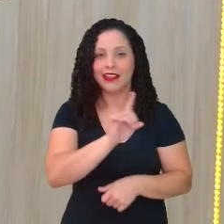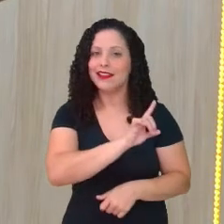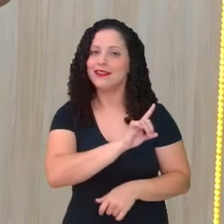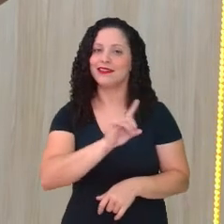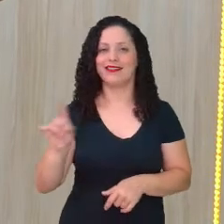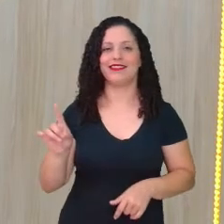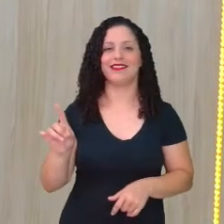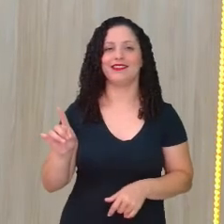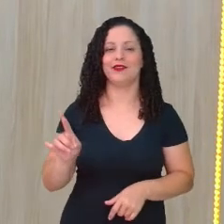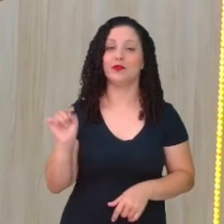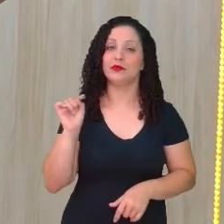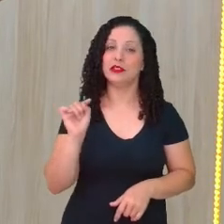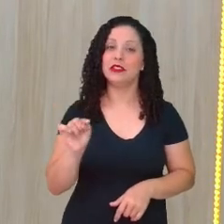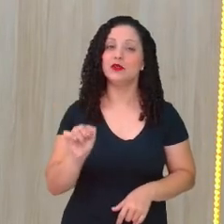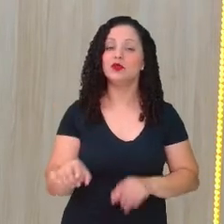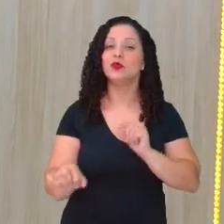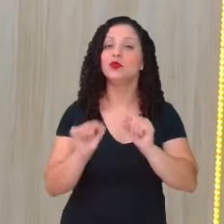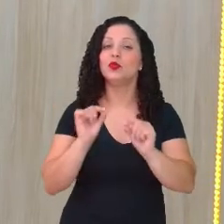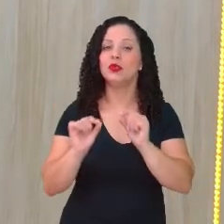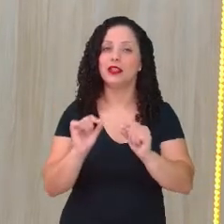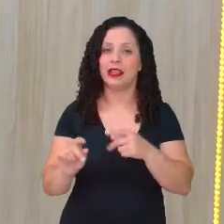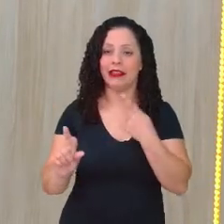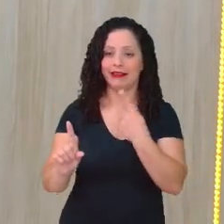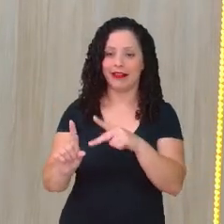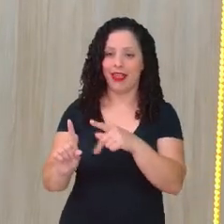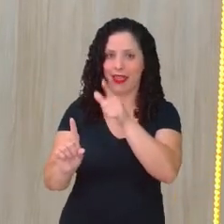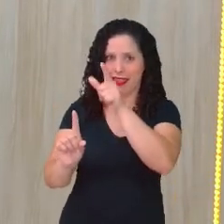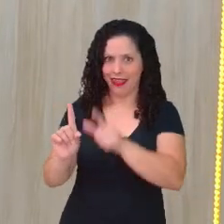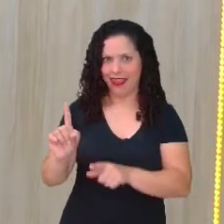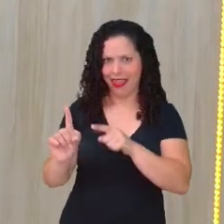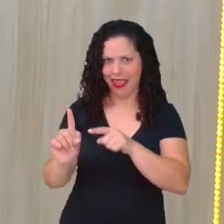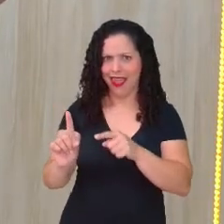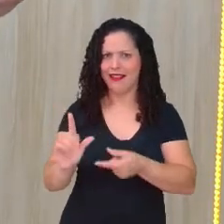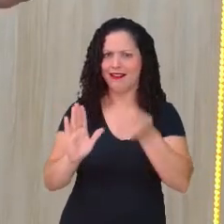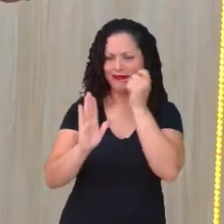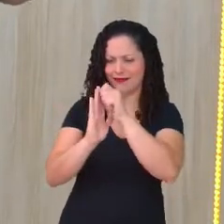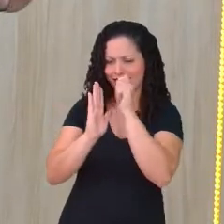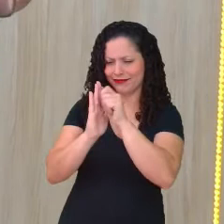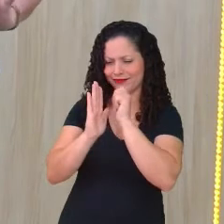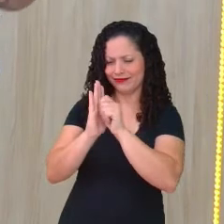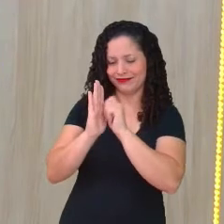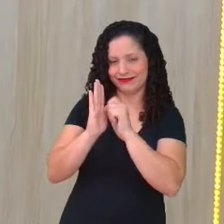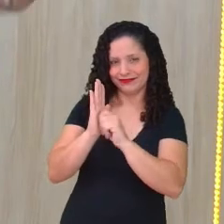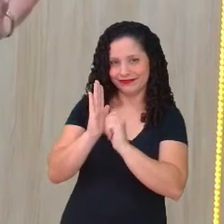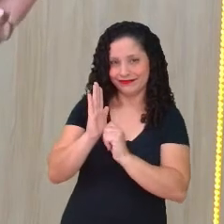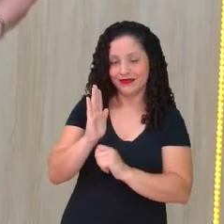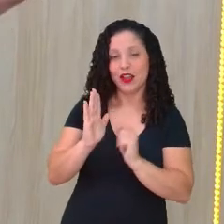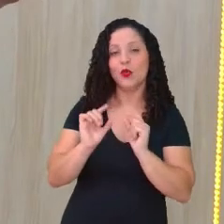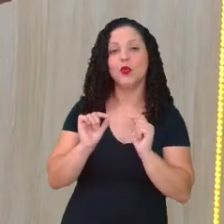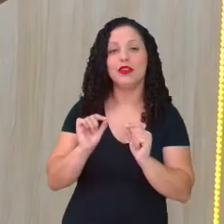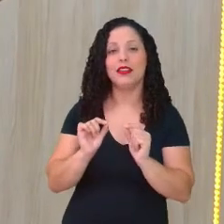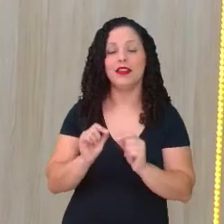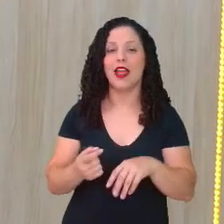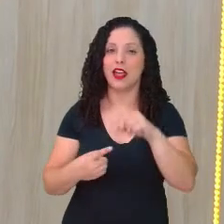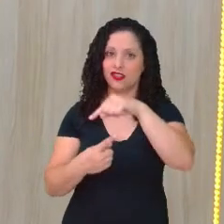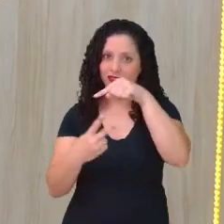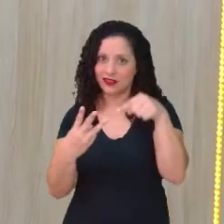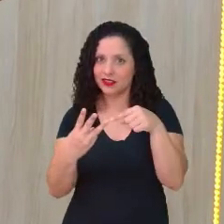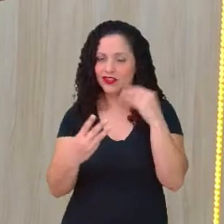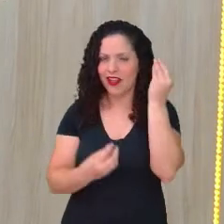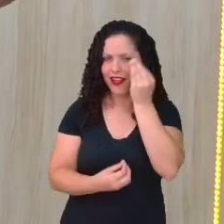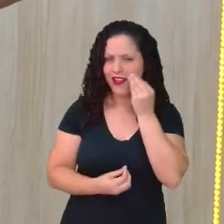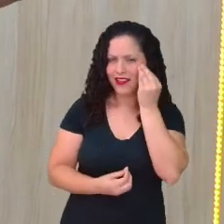minha gente. Isso aí é a fala de Clarice. Nós já começamos a analisar. Vamos analisar essas três experiências dela.